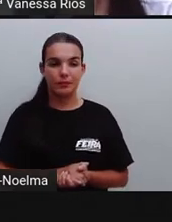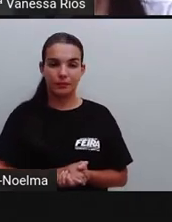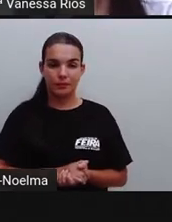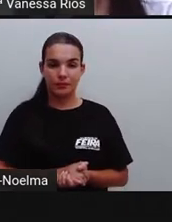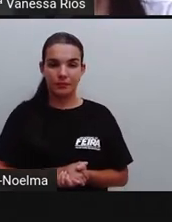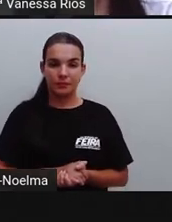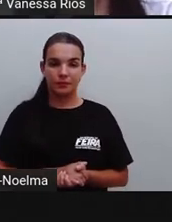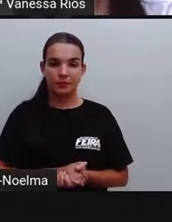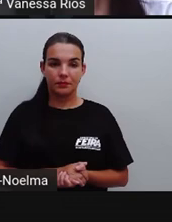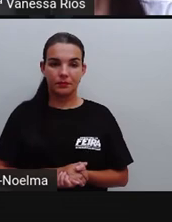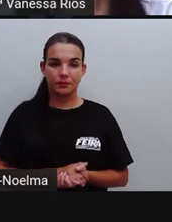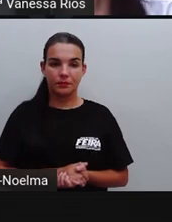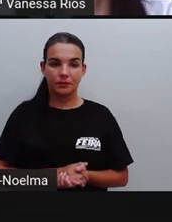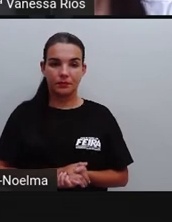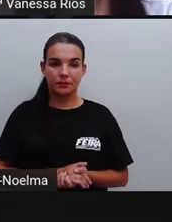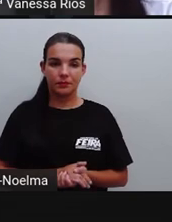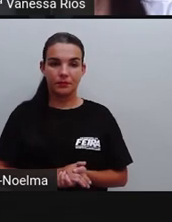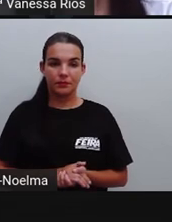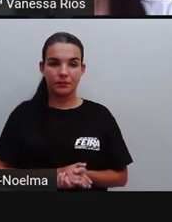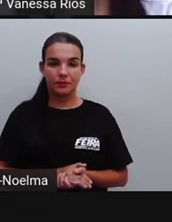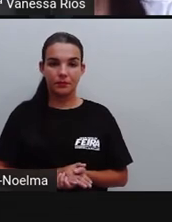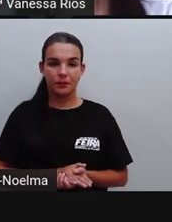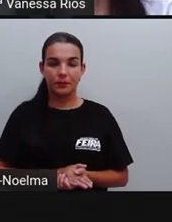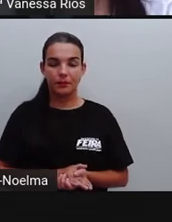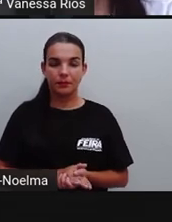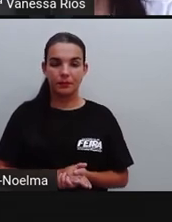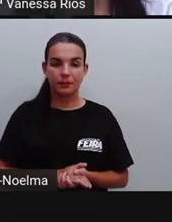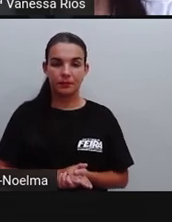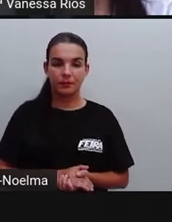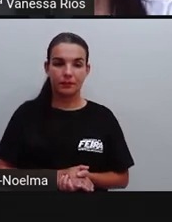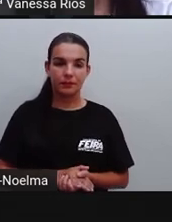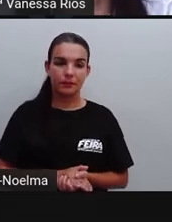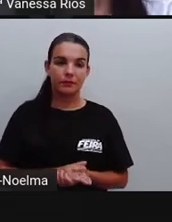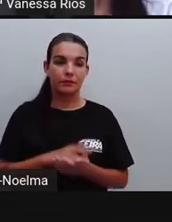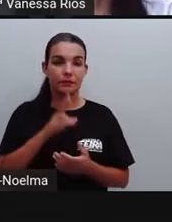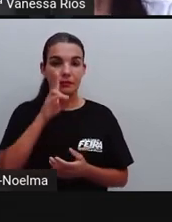A Isso. E aí a palavra pesquisar.